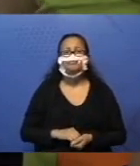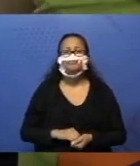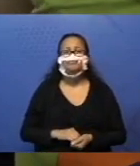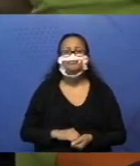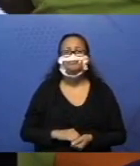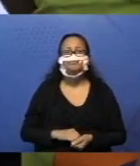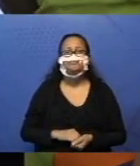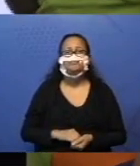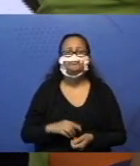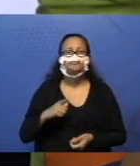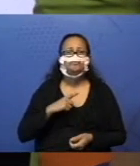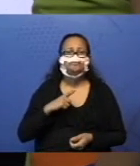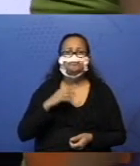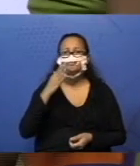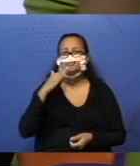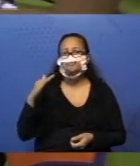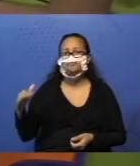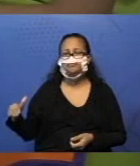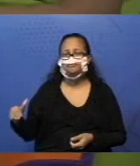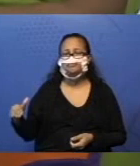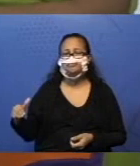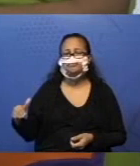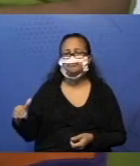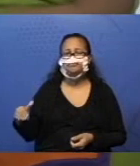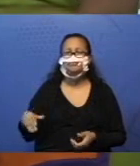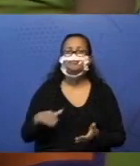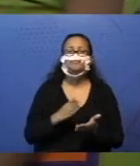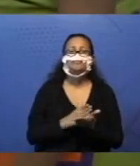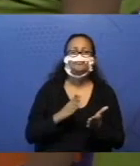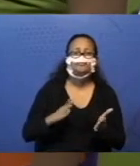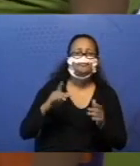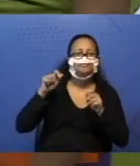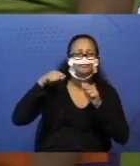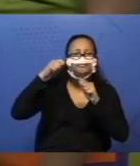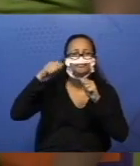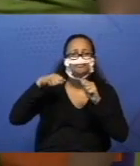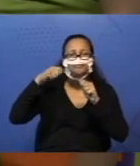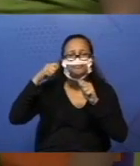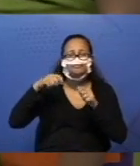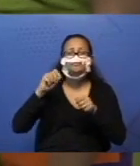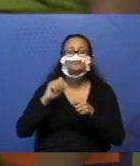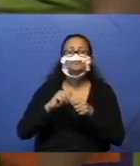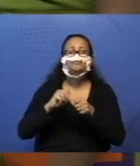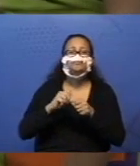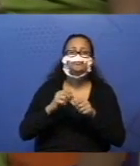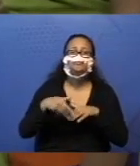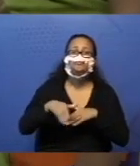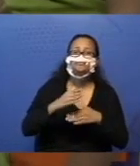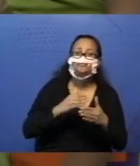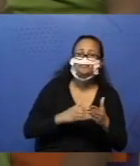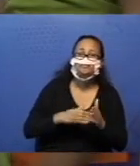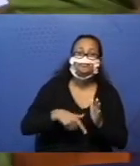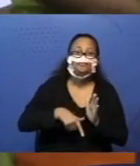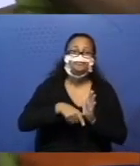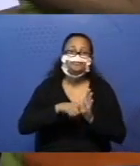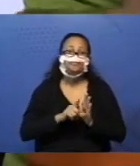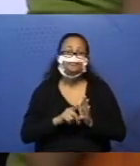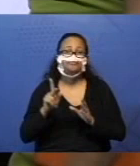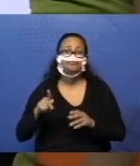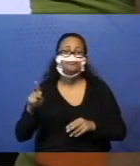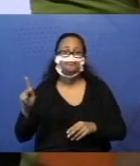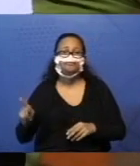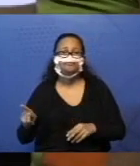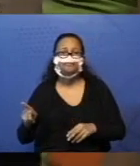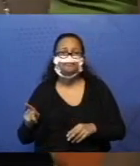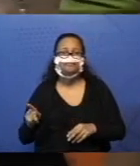Tem criança que vai fazer o seguinte, vai dar um pause. Vai fazer tudo antes da professora, só pra